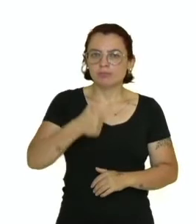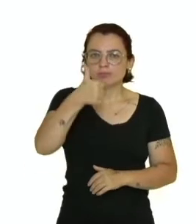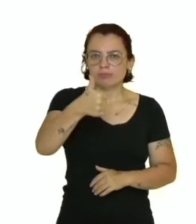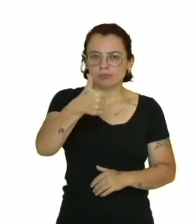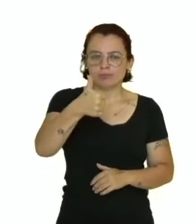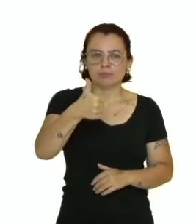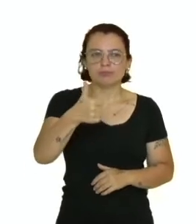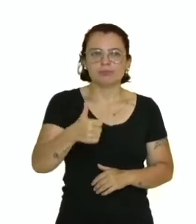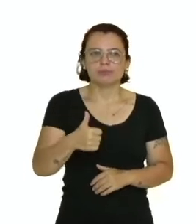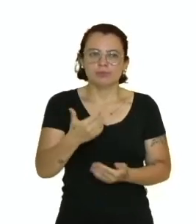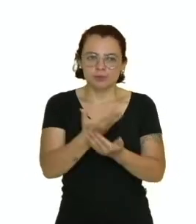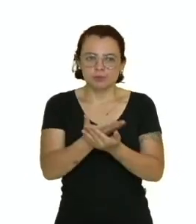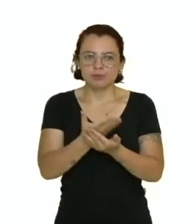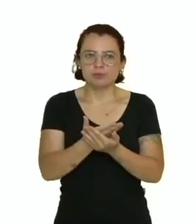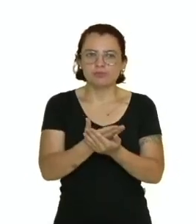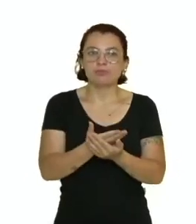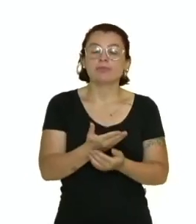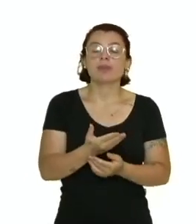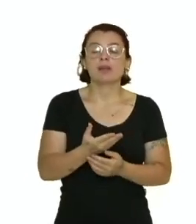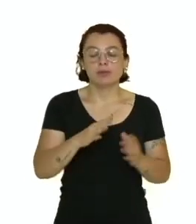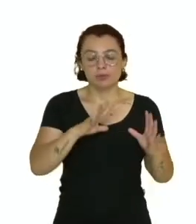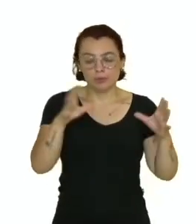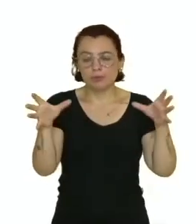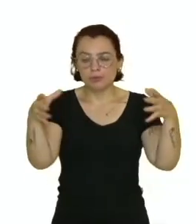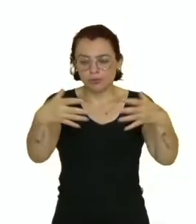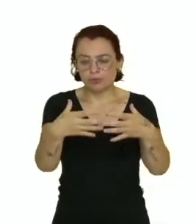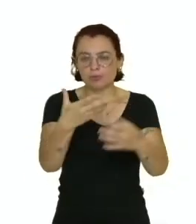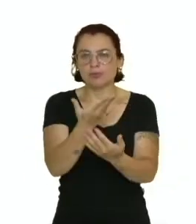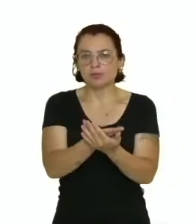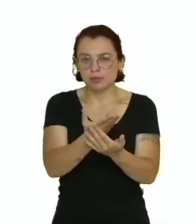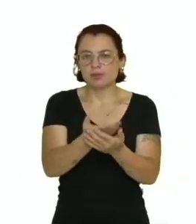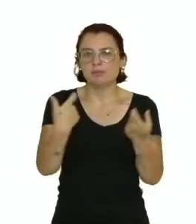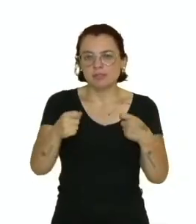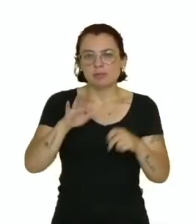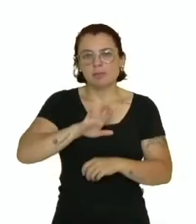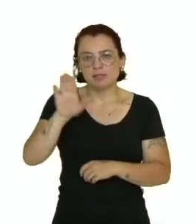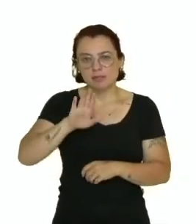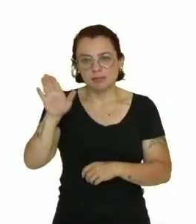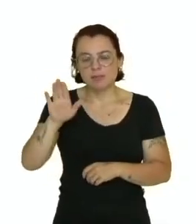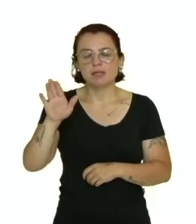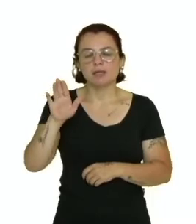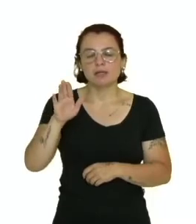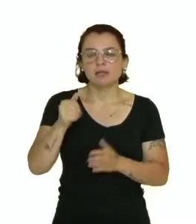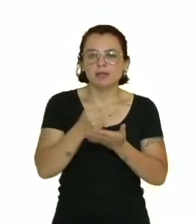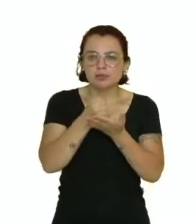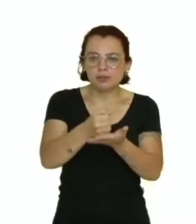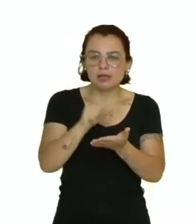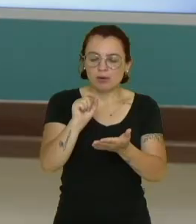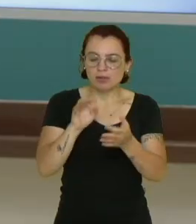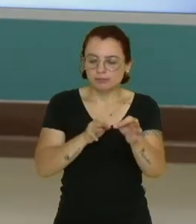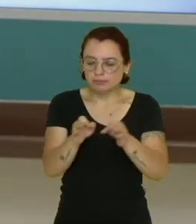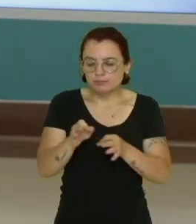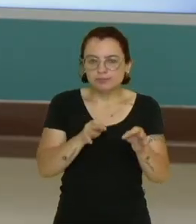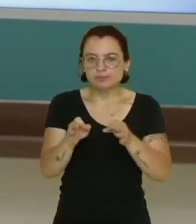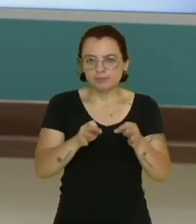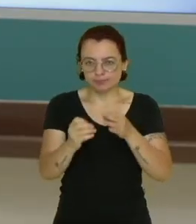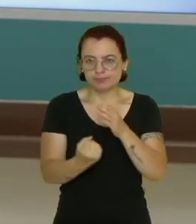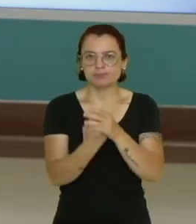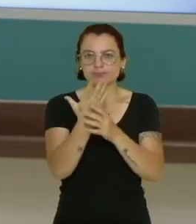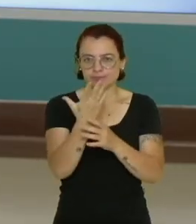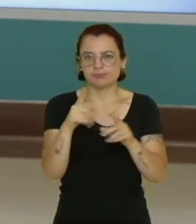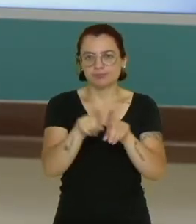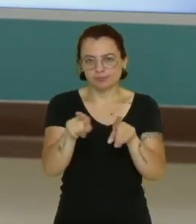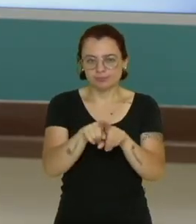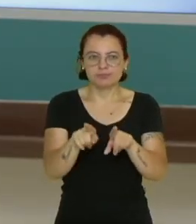protagonismo estudantil participar e sugerir a criação de plano de ação a fim de aprimorar o ambiente escolar.